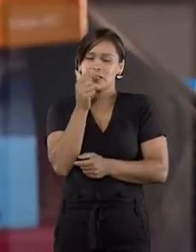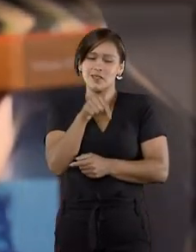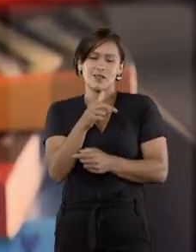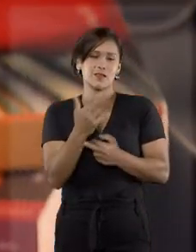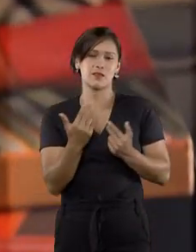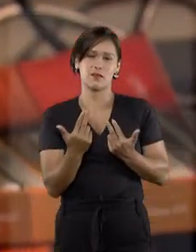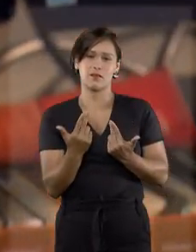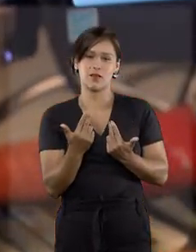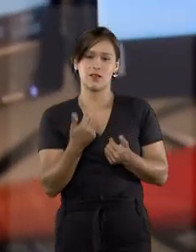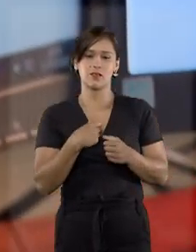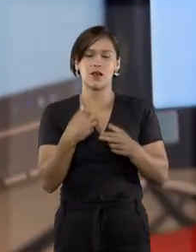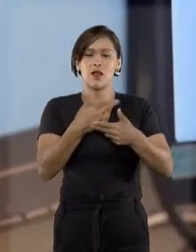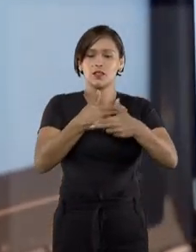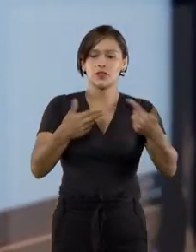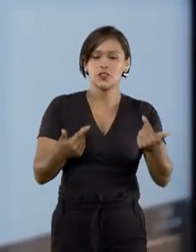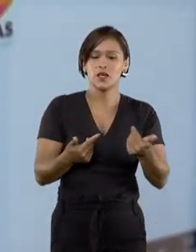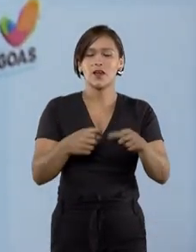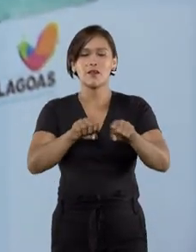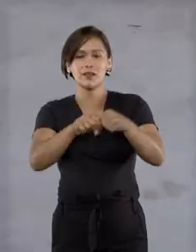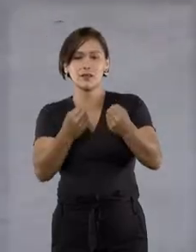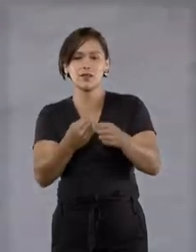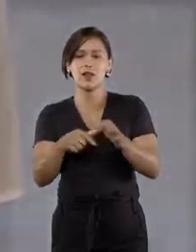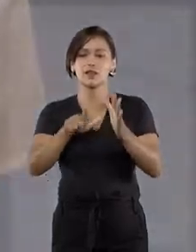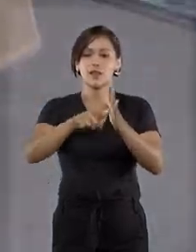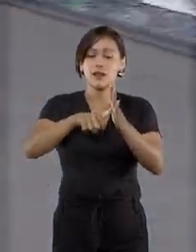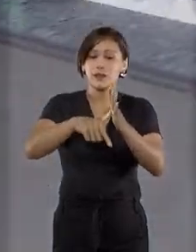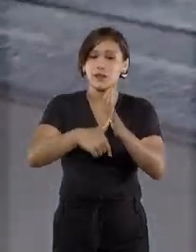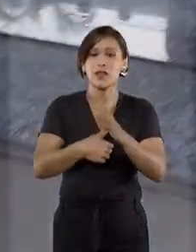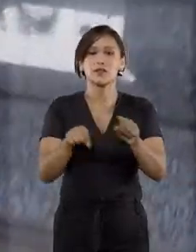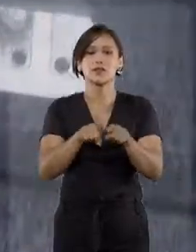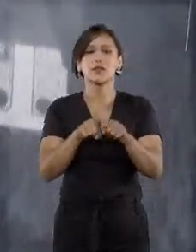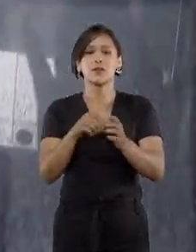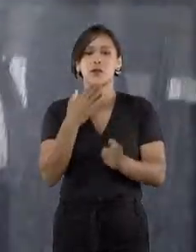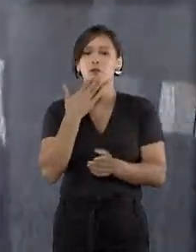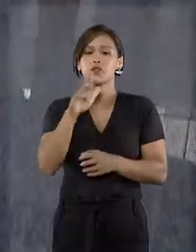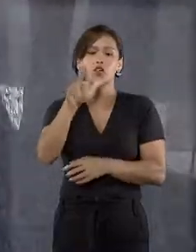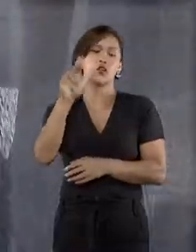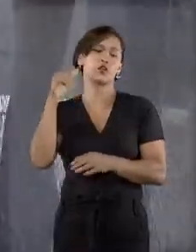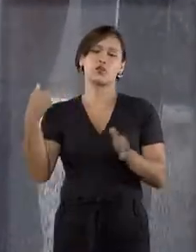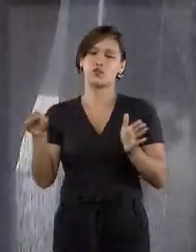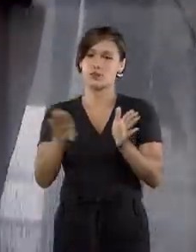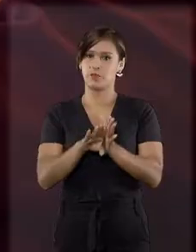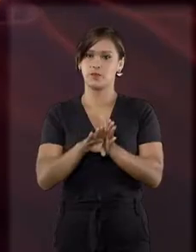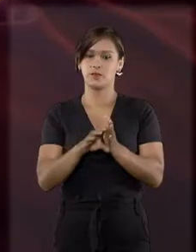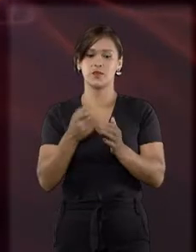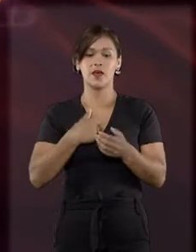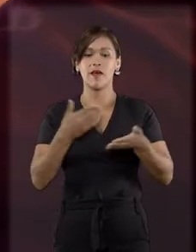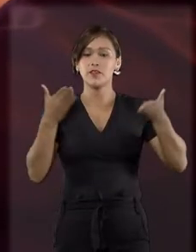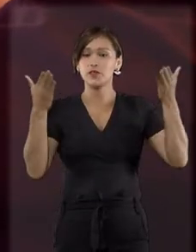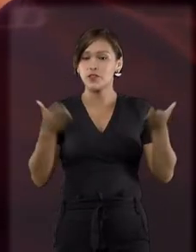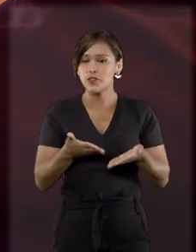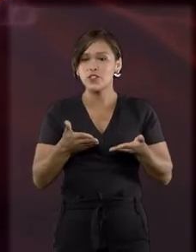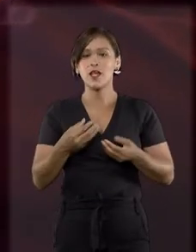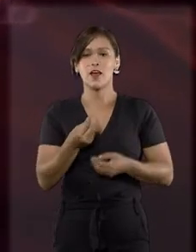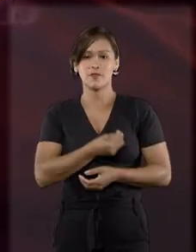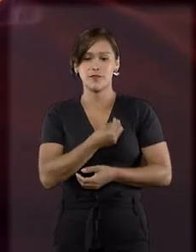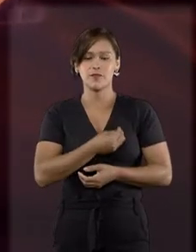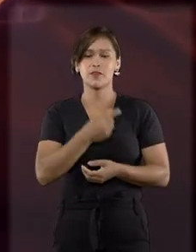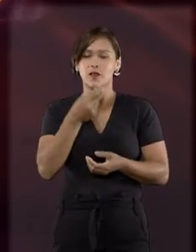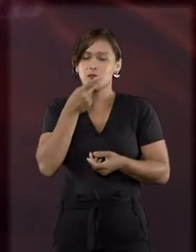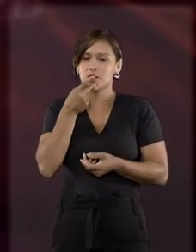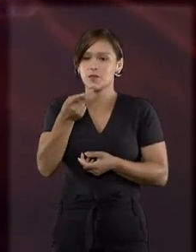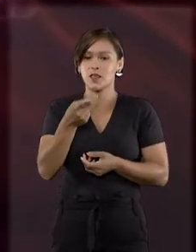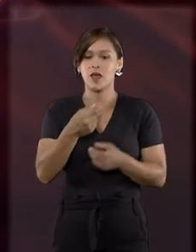desagradáveis, como o produto chegar com defeito, atraso na entrega ou pedidos que nunca chegam. Quem já passou pela experiência